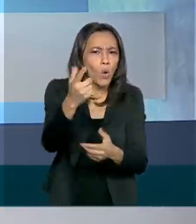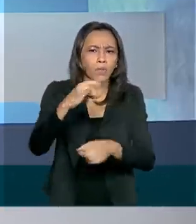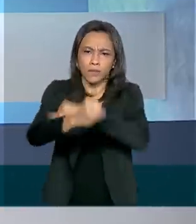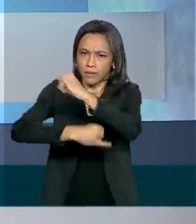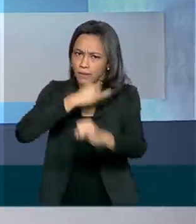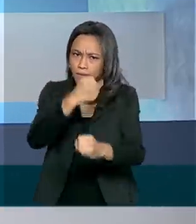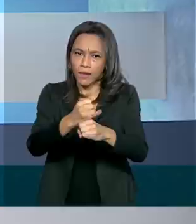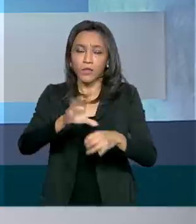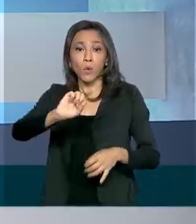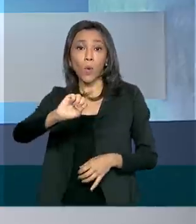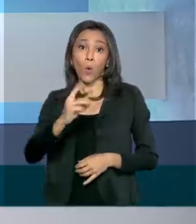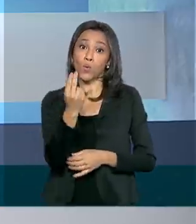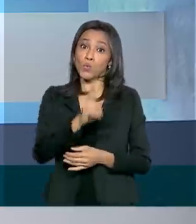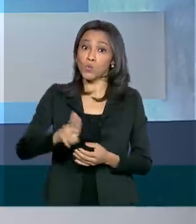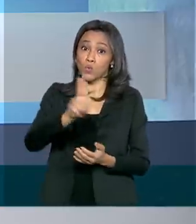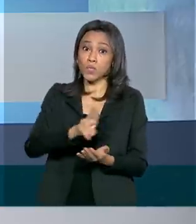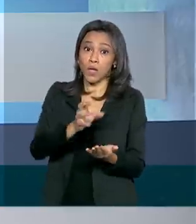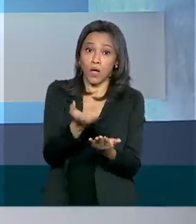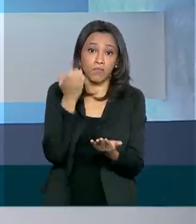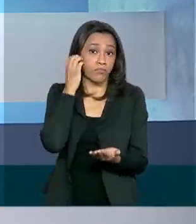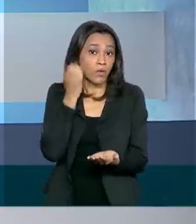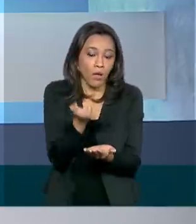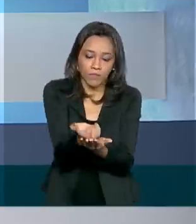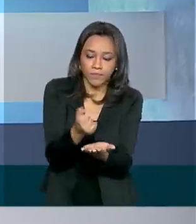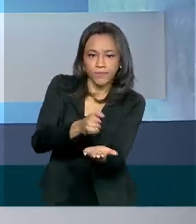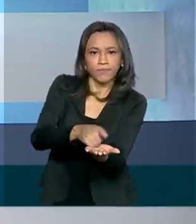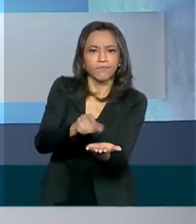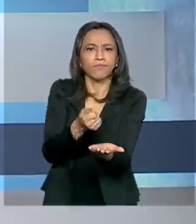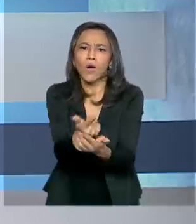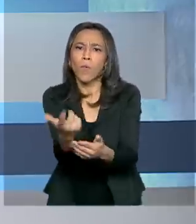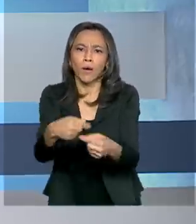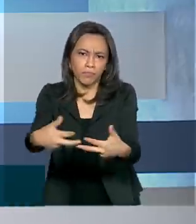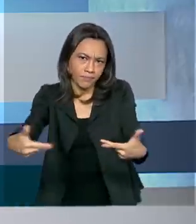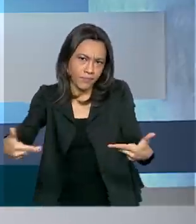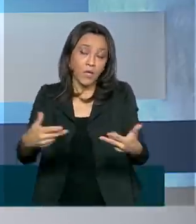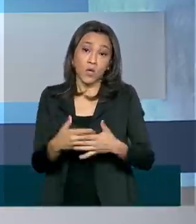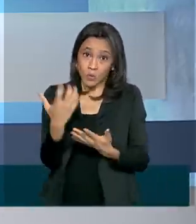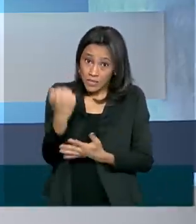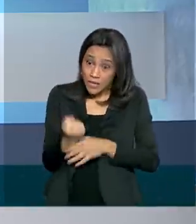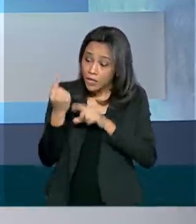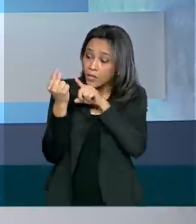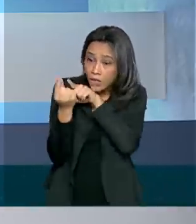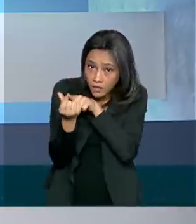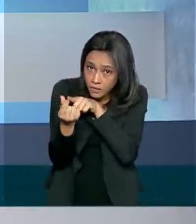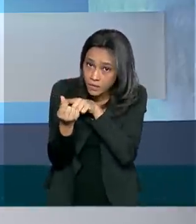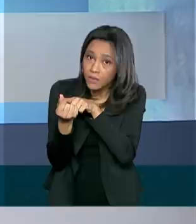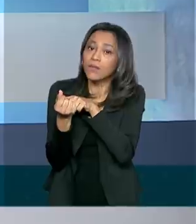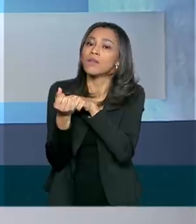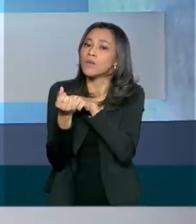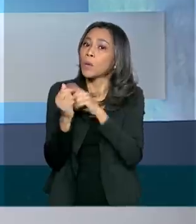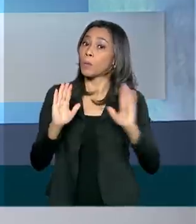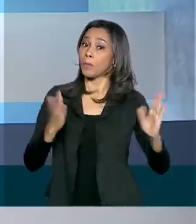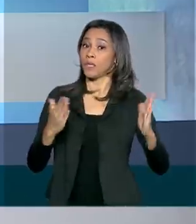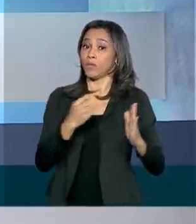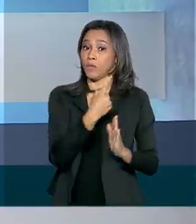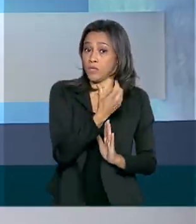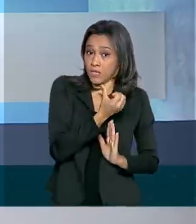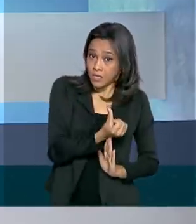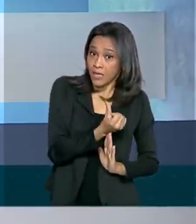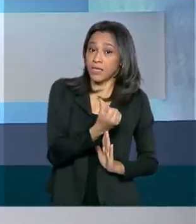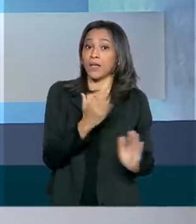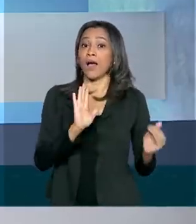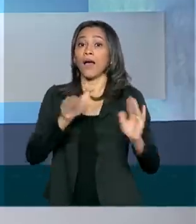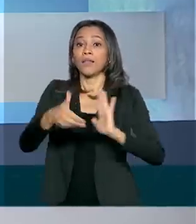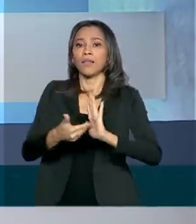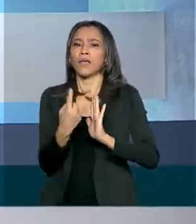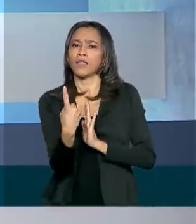ou usar maquininhas em estabelecimentos comerciais. O saque em dinheiro vai estar disponível entre 6 e 18 de